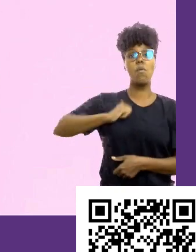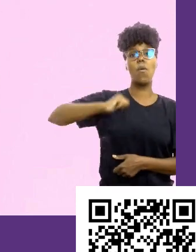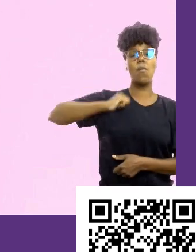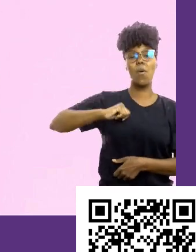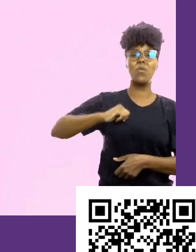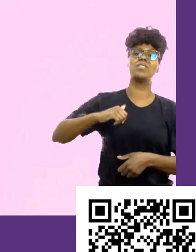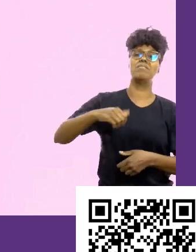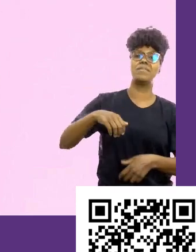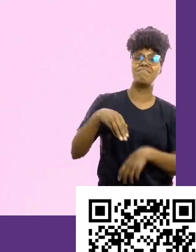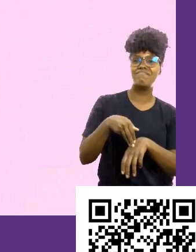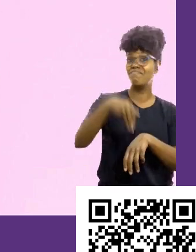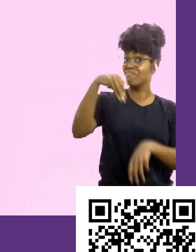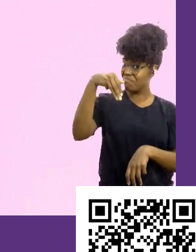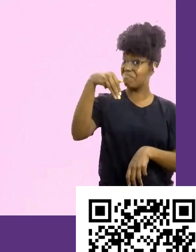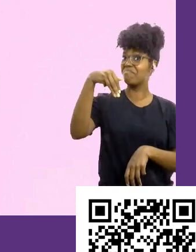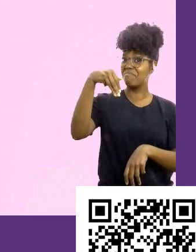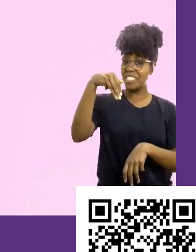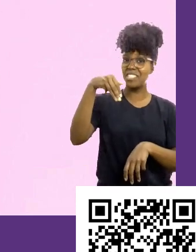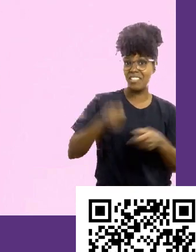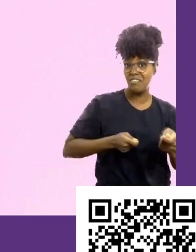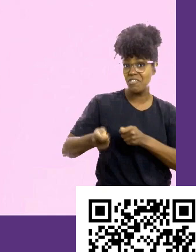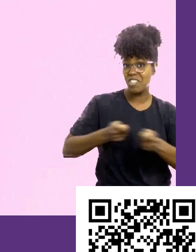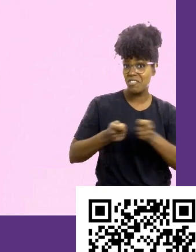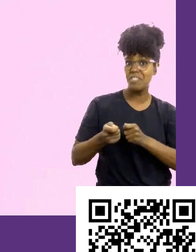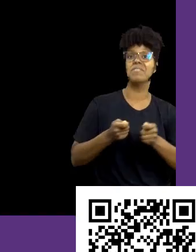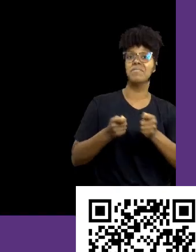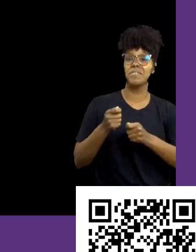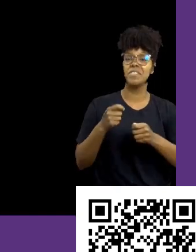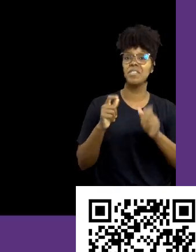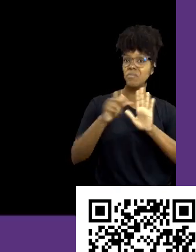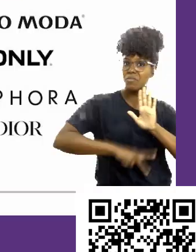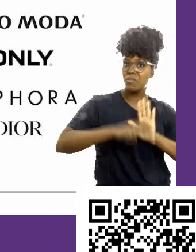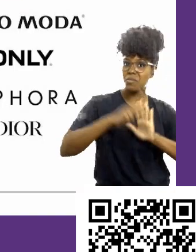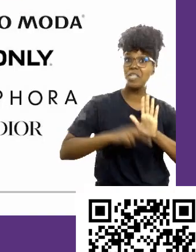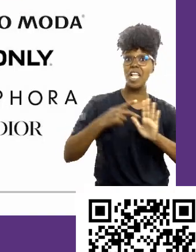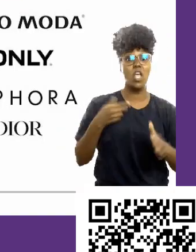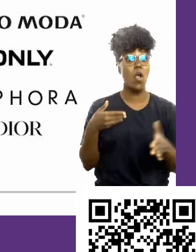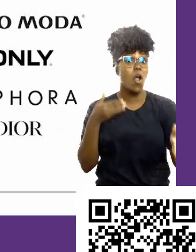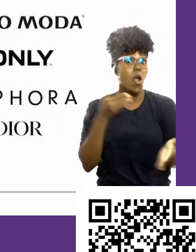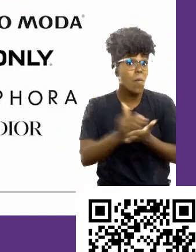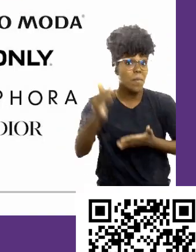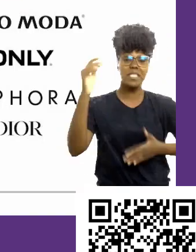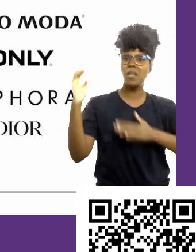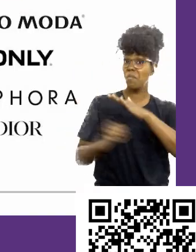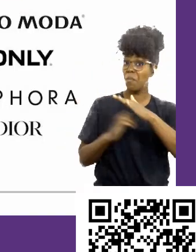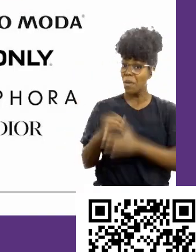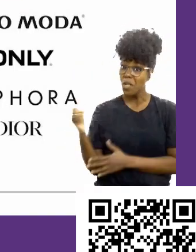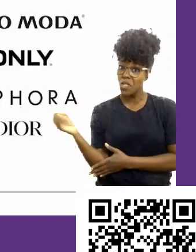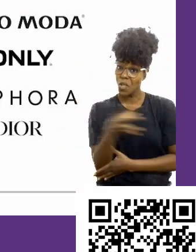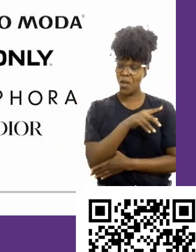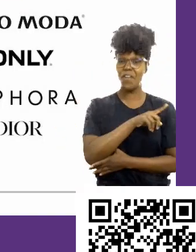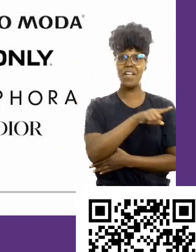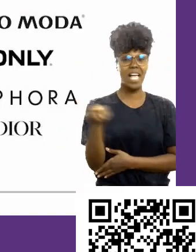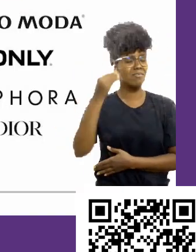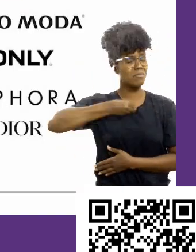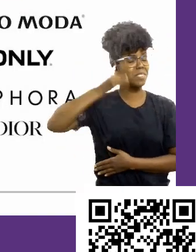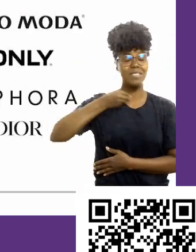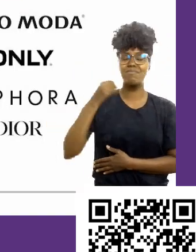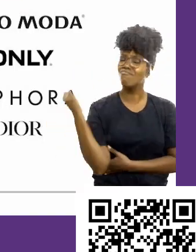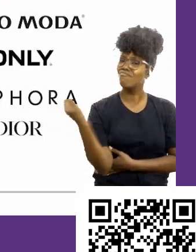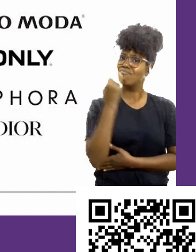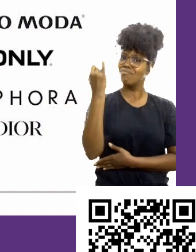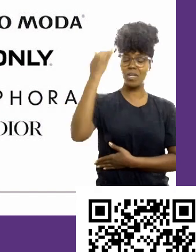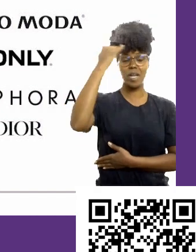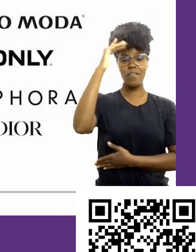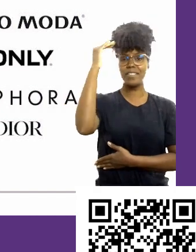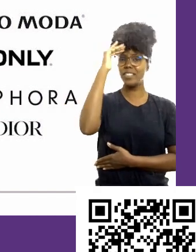comecei a, estudei lá e trabalhei em uma startup lá. E para mim essa experiência foi muito importante porque eu entendi como